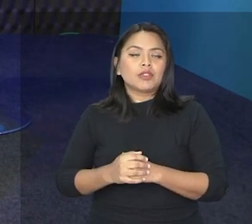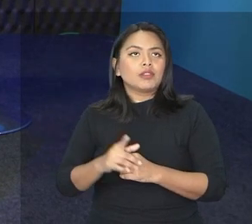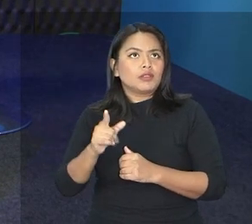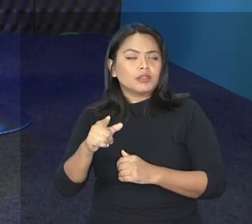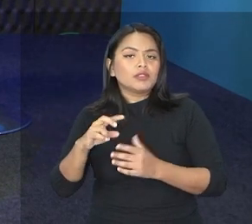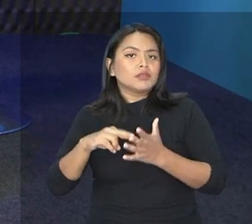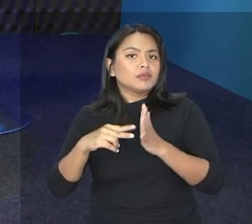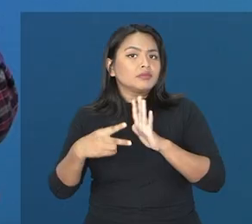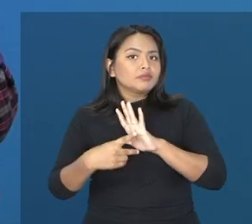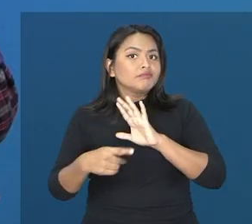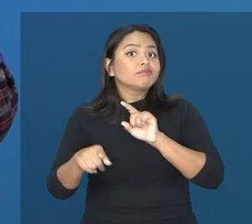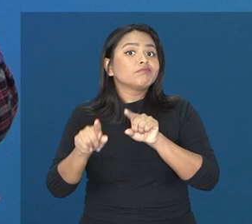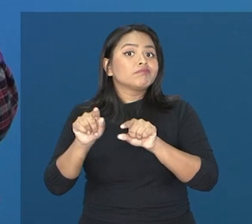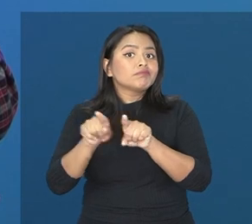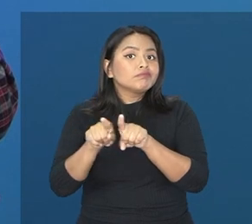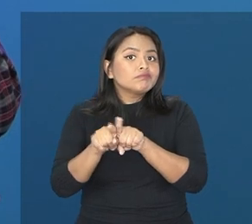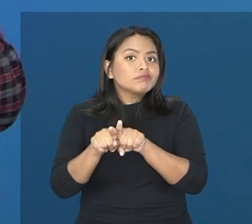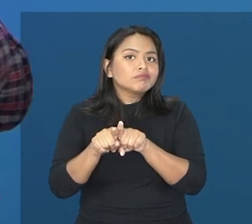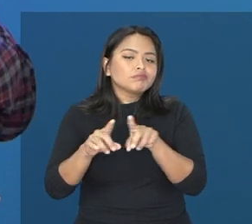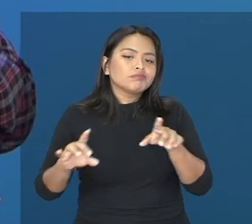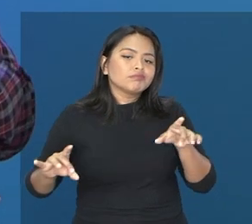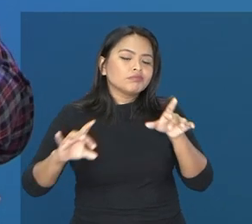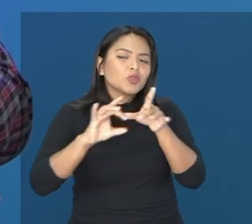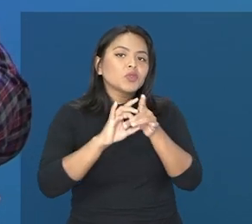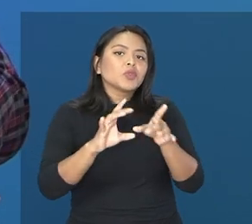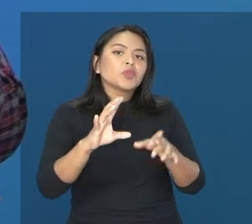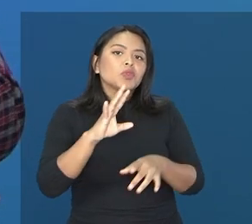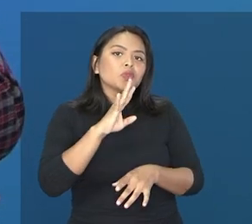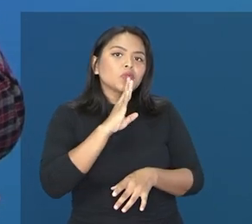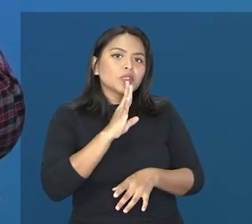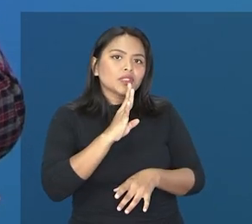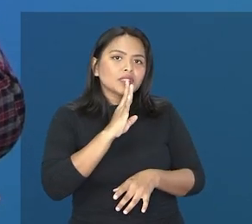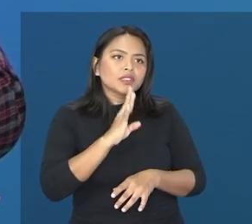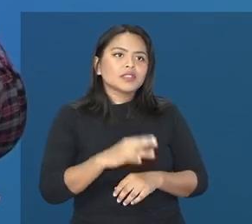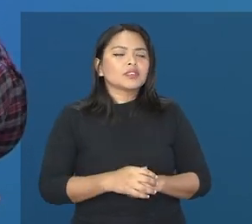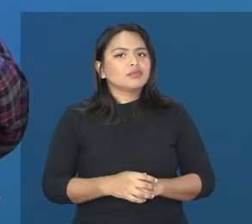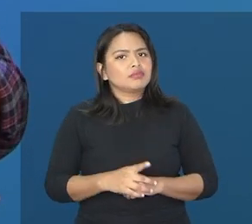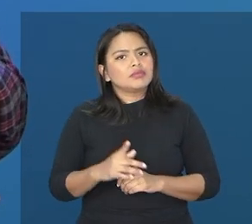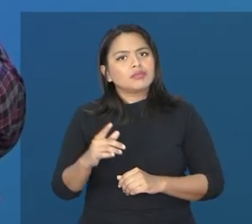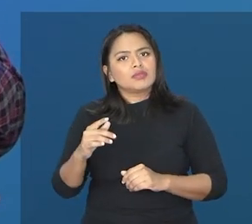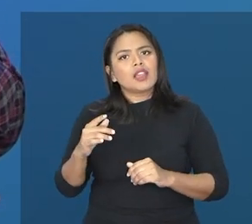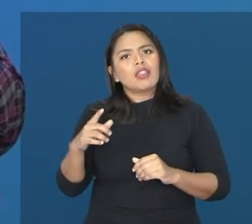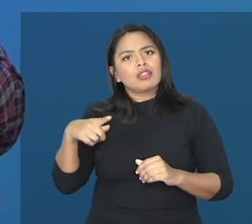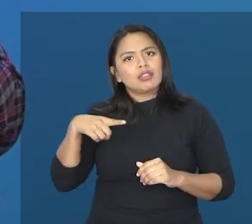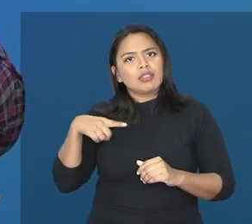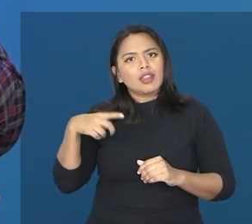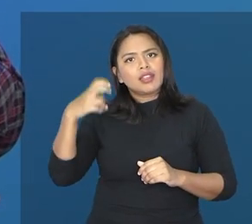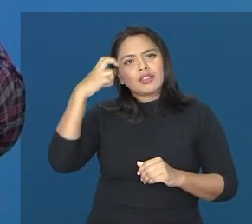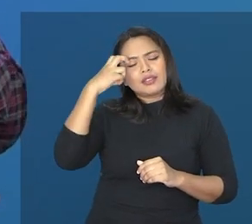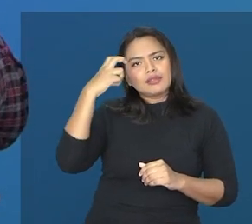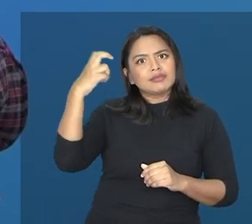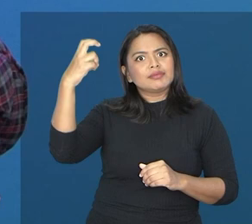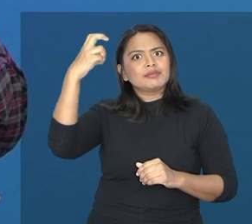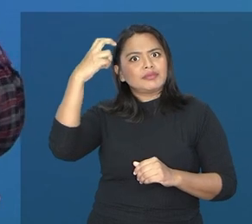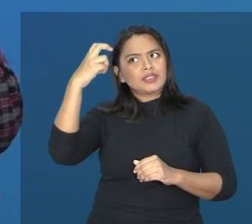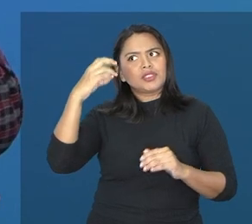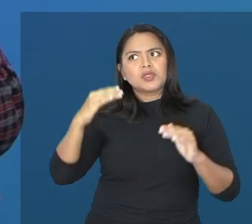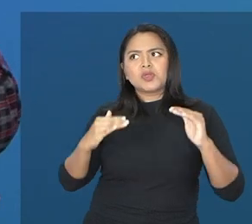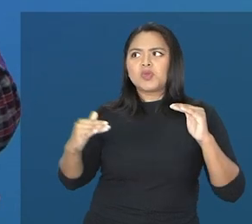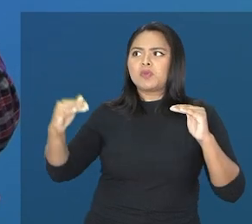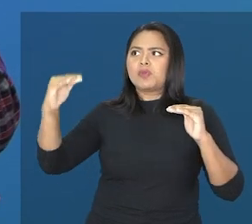você conhecer, que é o caso das altas habilidades. Você tem uma inteligência superior, evidentemente. Os